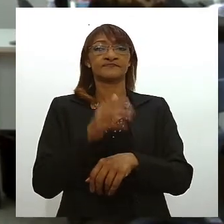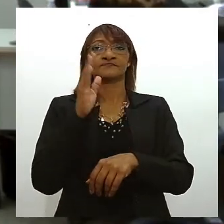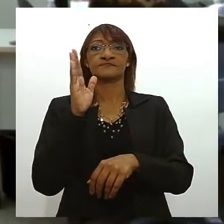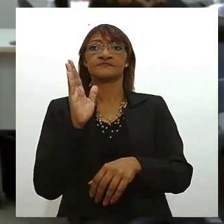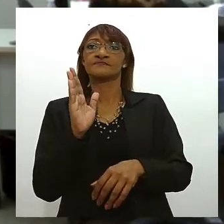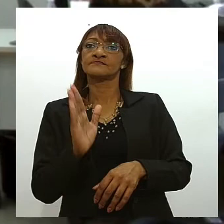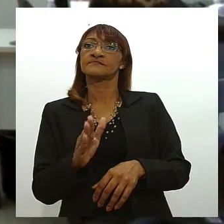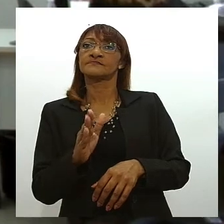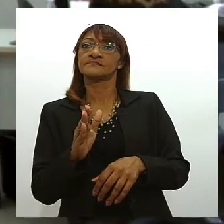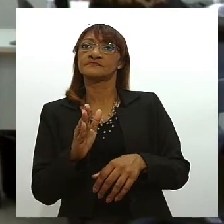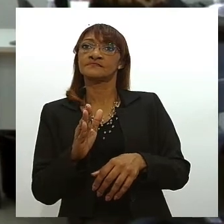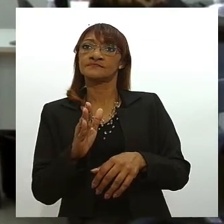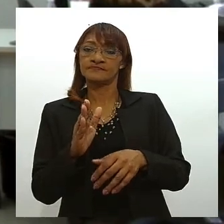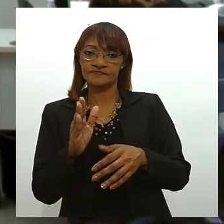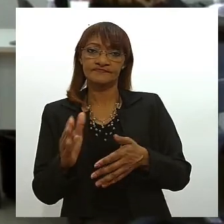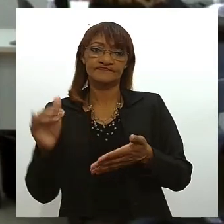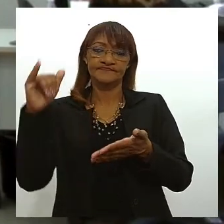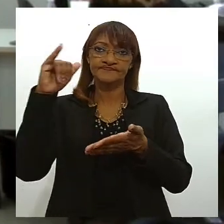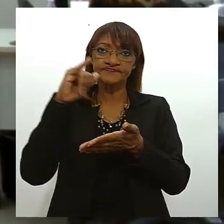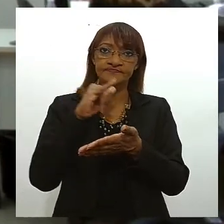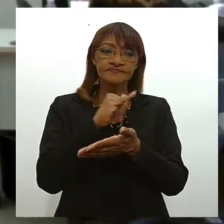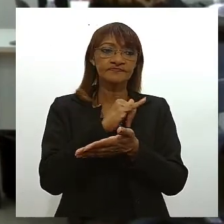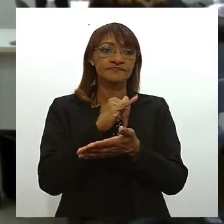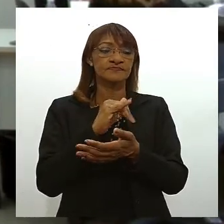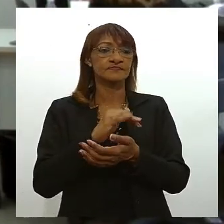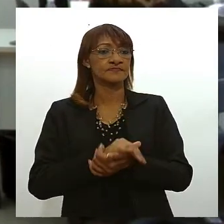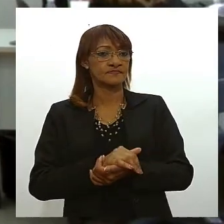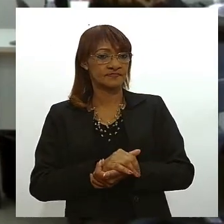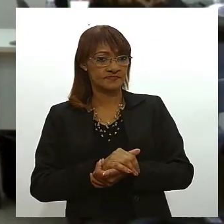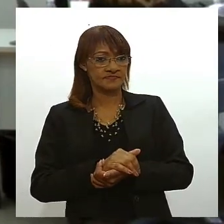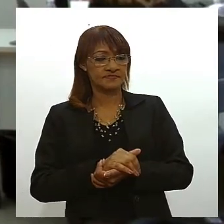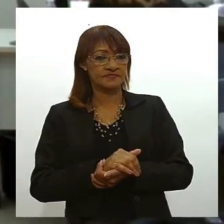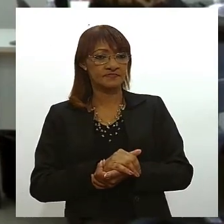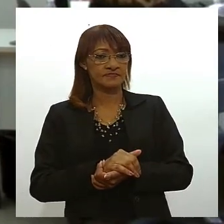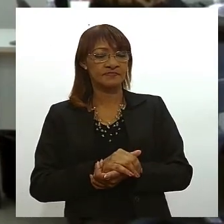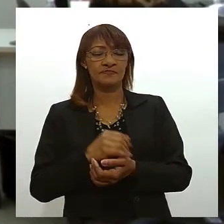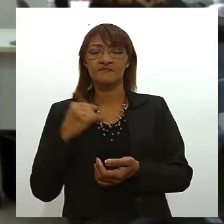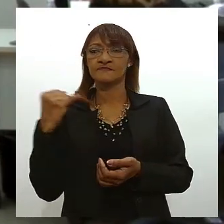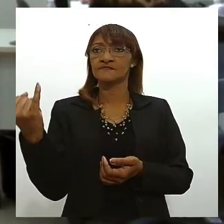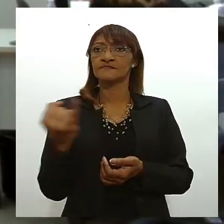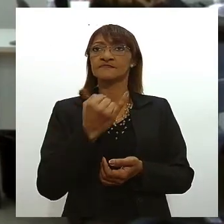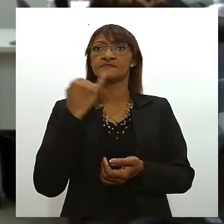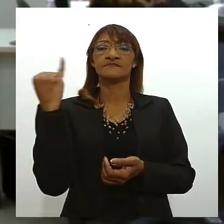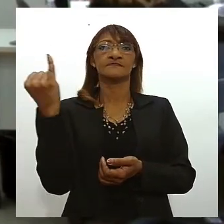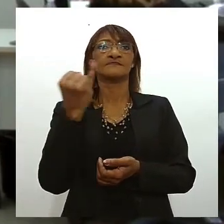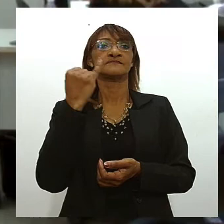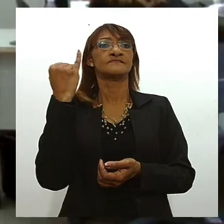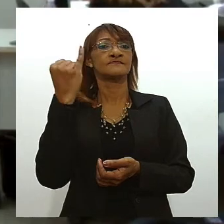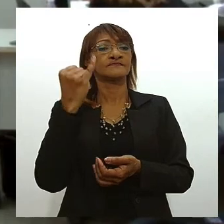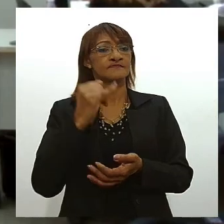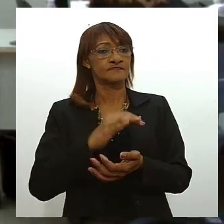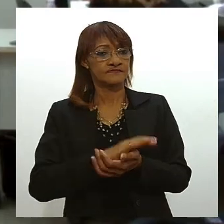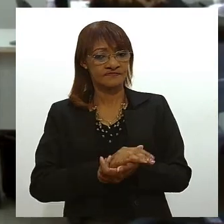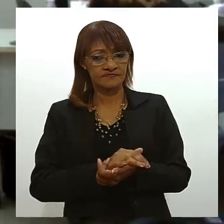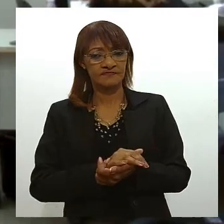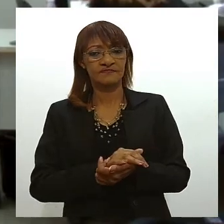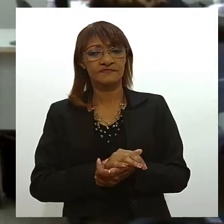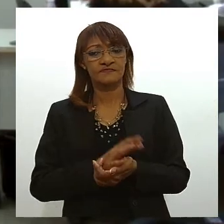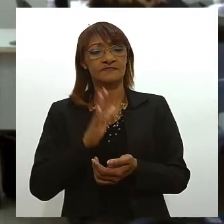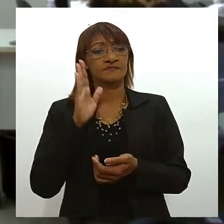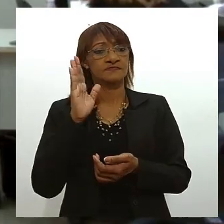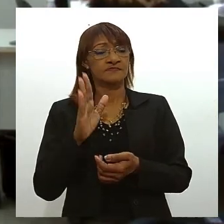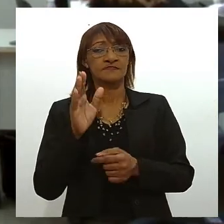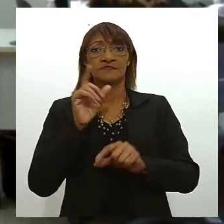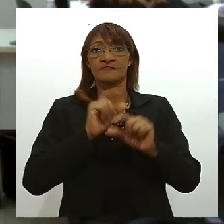vista que eles atuam em uma área que é considerada serviço essencial é possível acompanhar a transmissão da